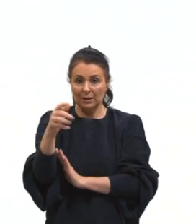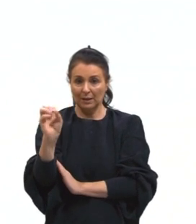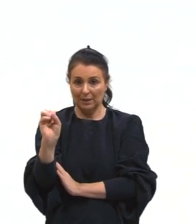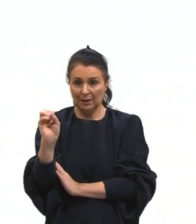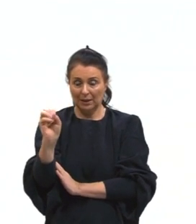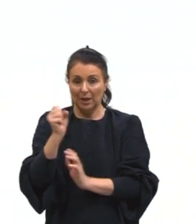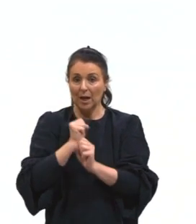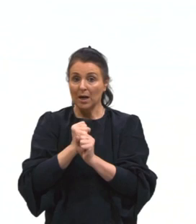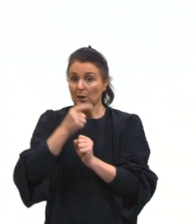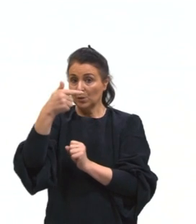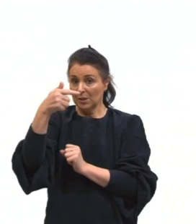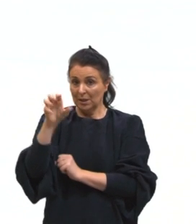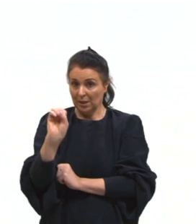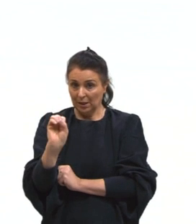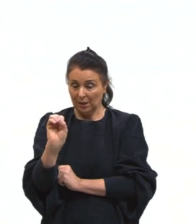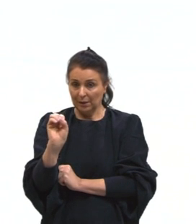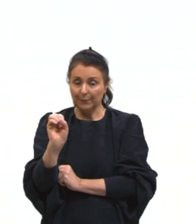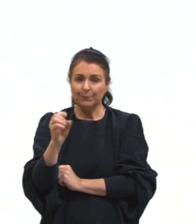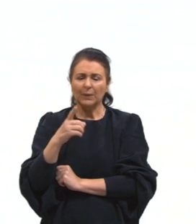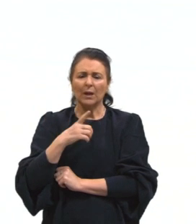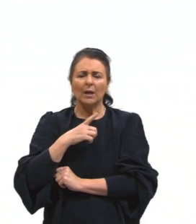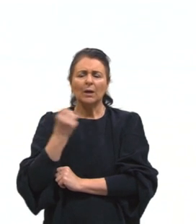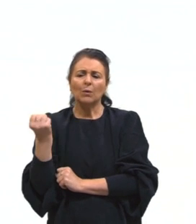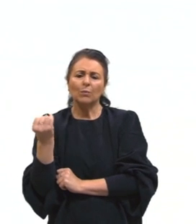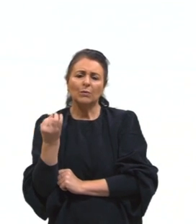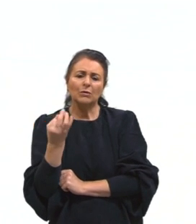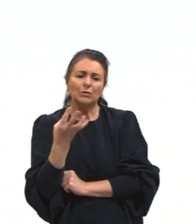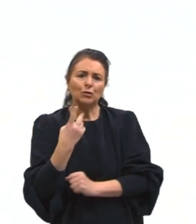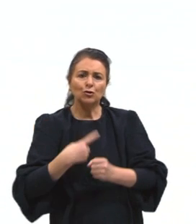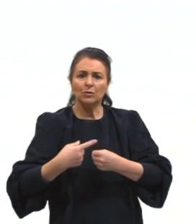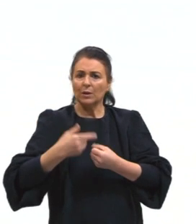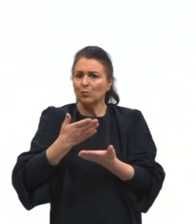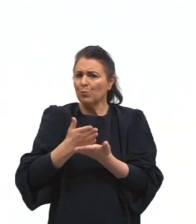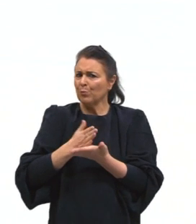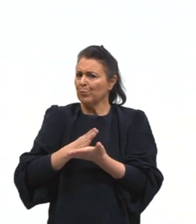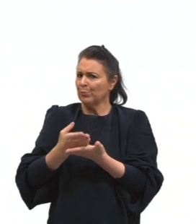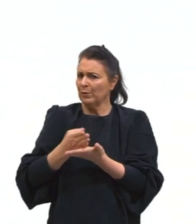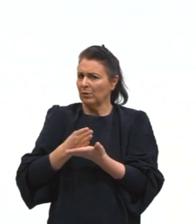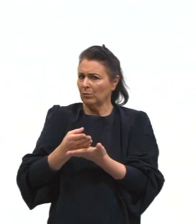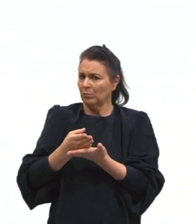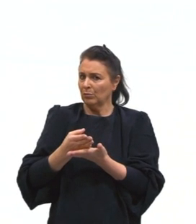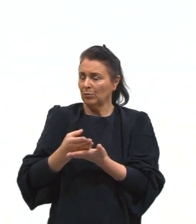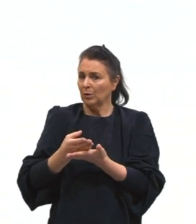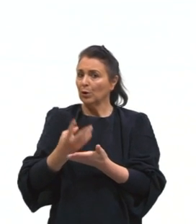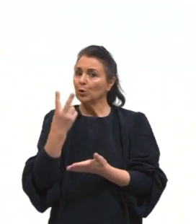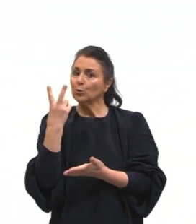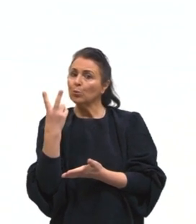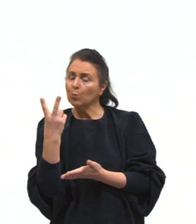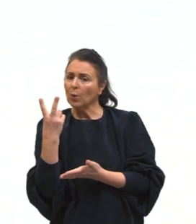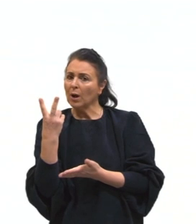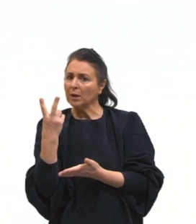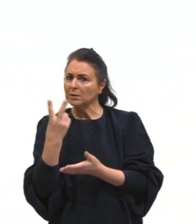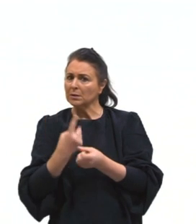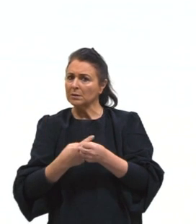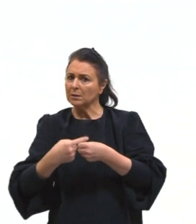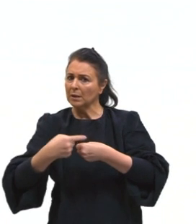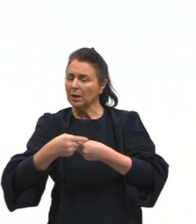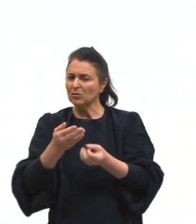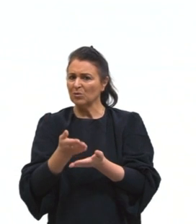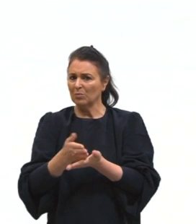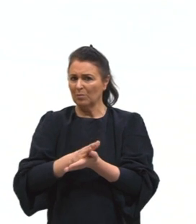tá, gurizada? Nós tínhamos uma quantidade de cidade média, né, olha, duas cidades médias só na